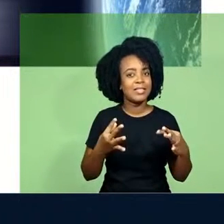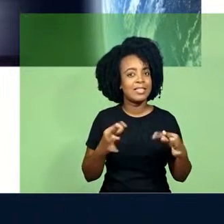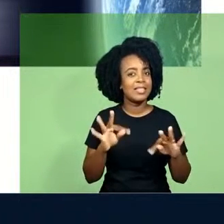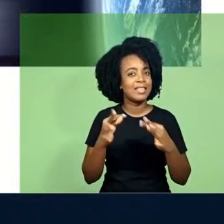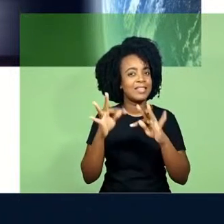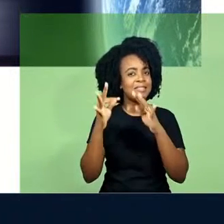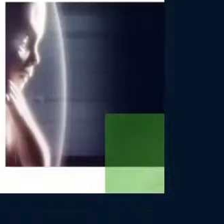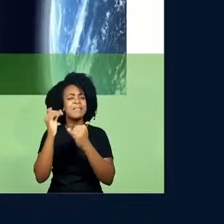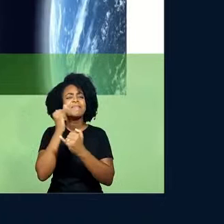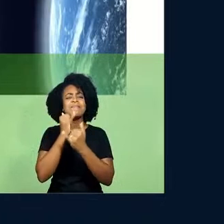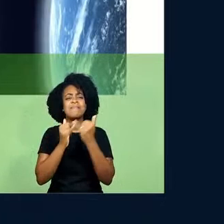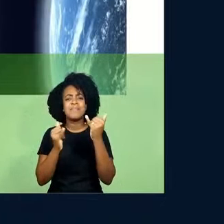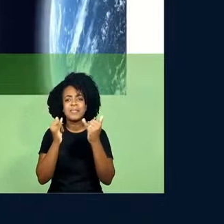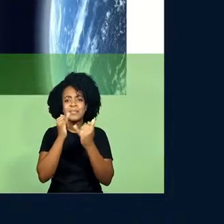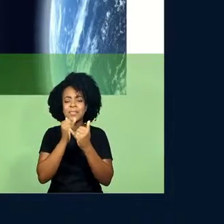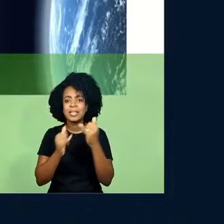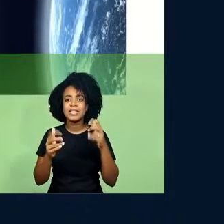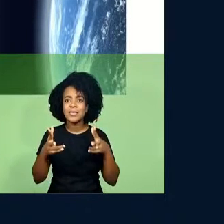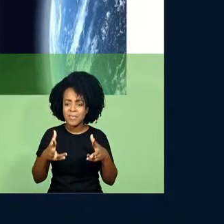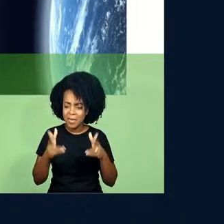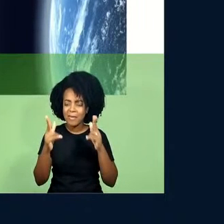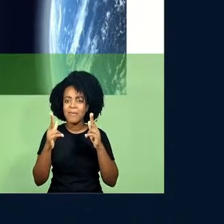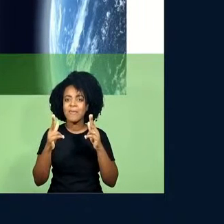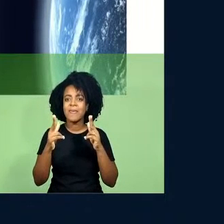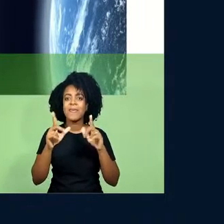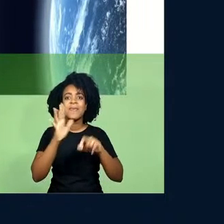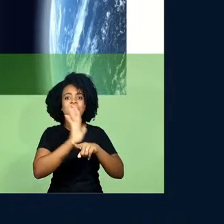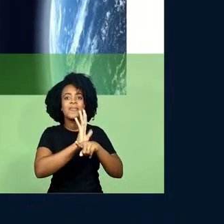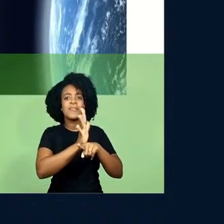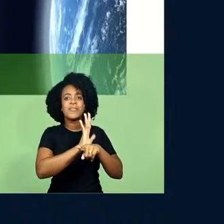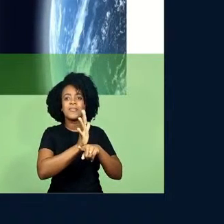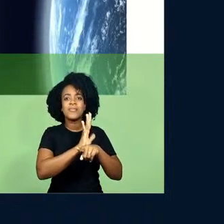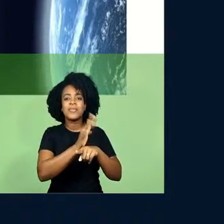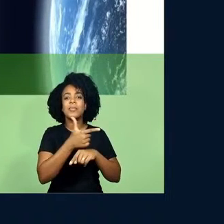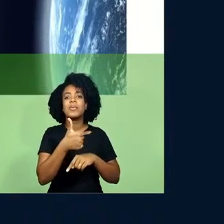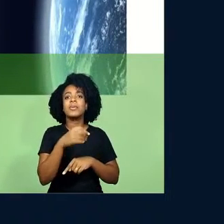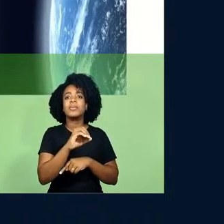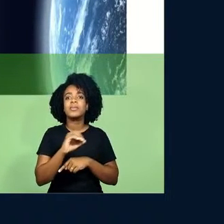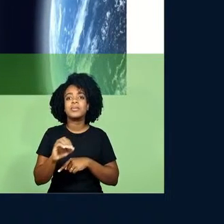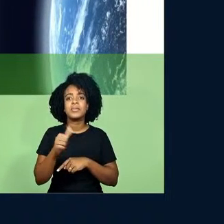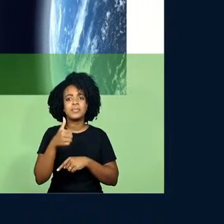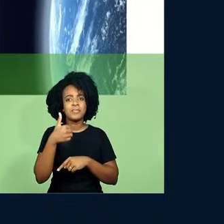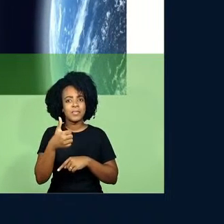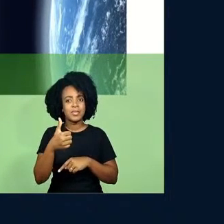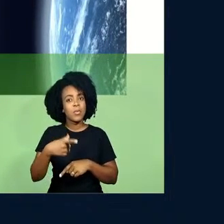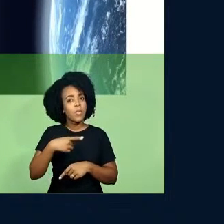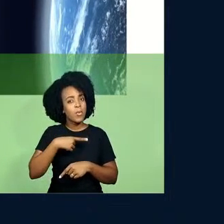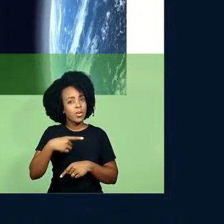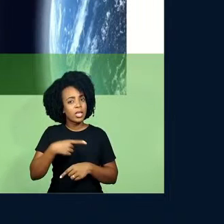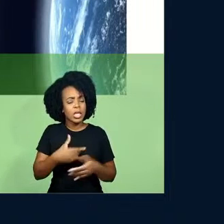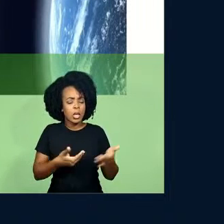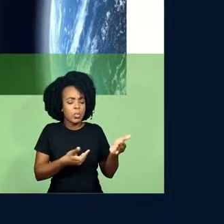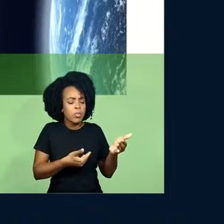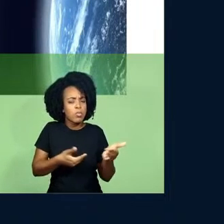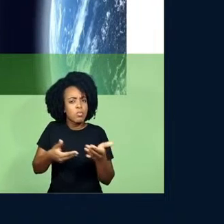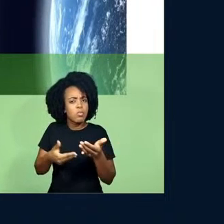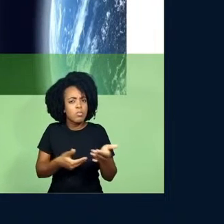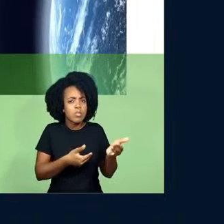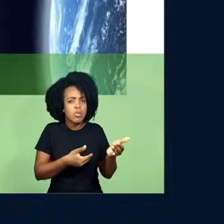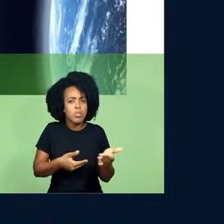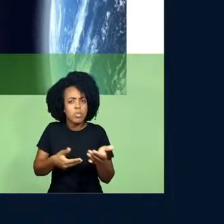Tecnologia é muito parecido com uma cena de 2001, Odisseia no Espaço, em que o bebê,